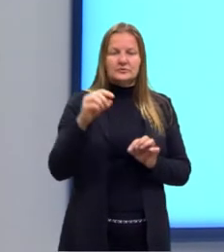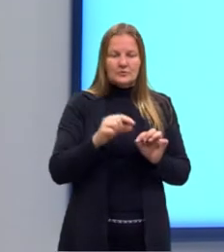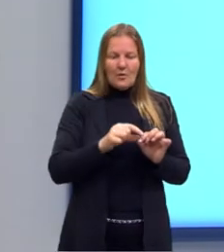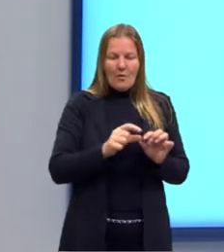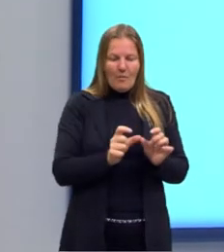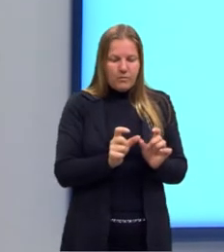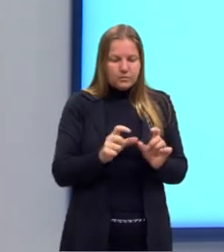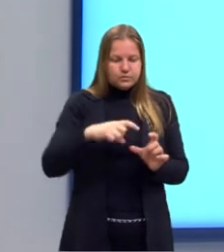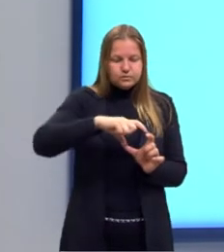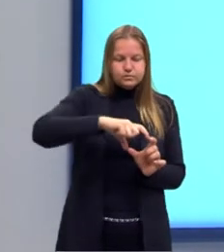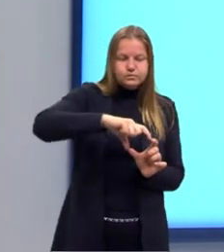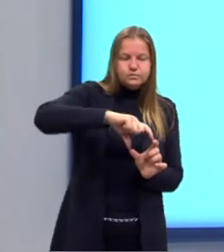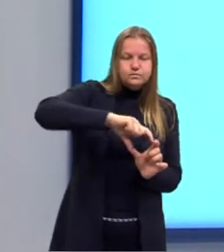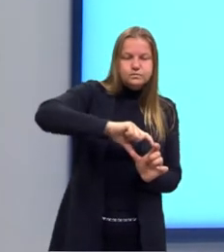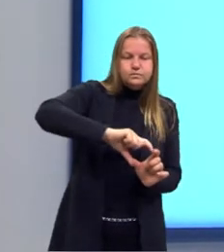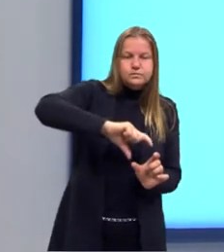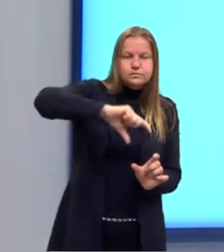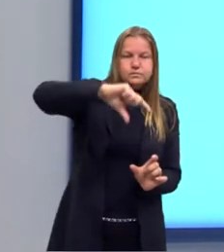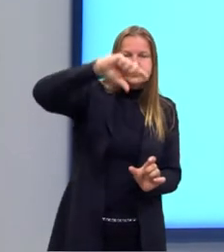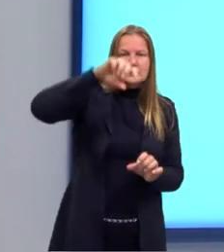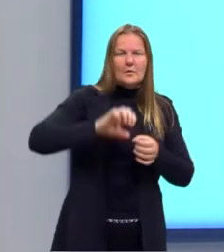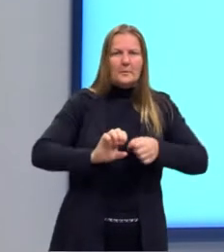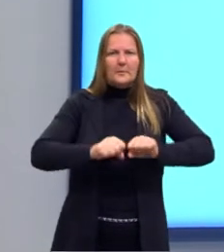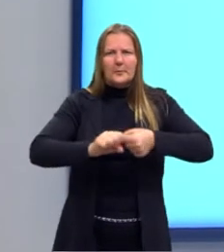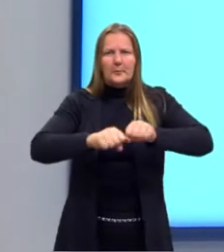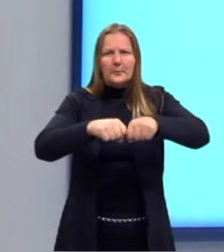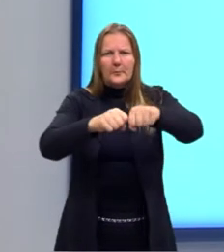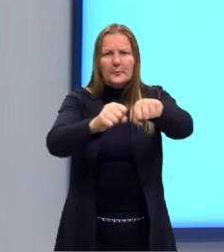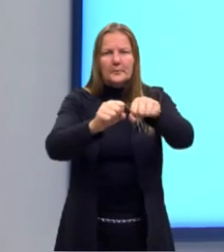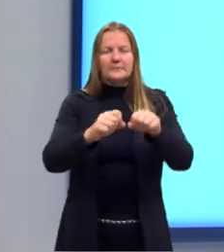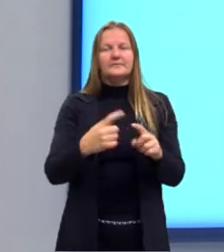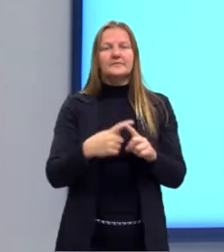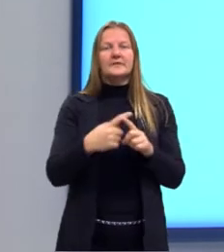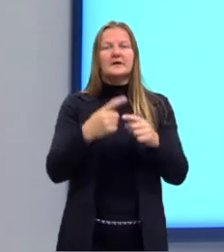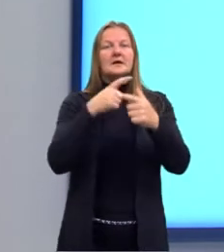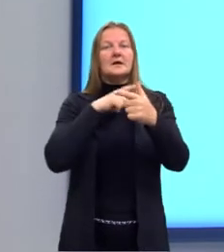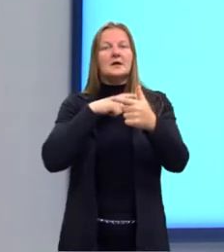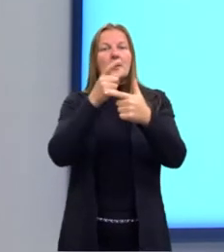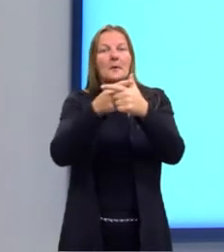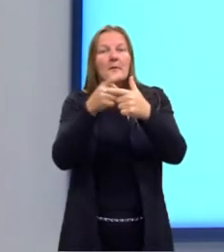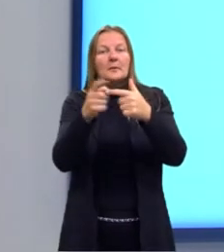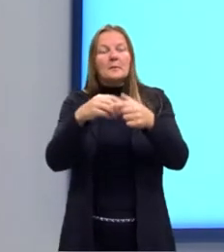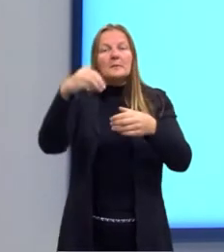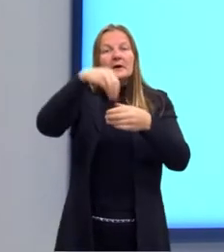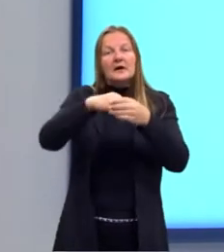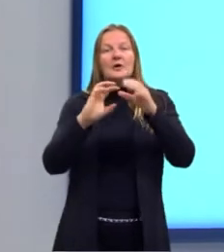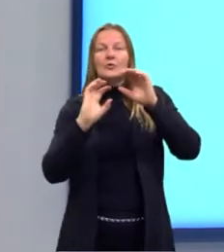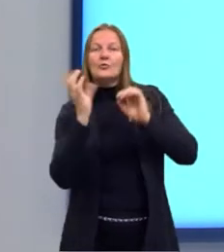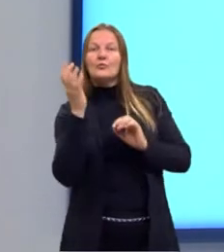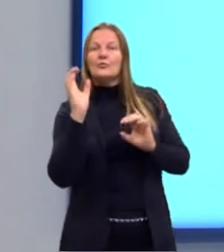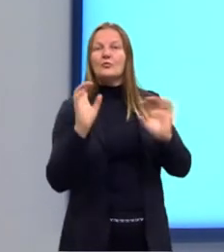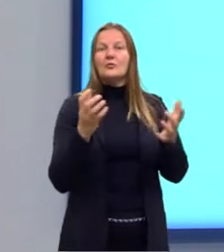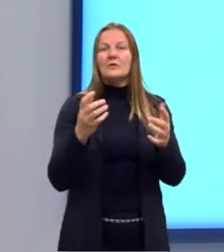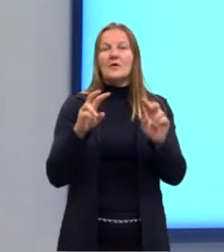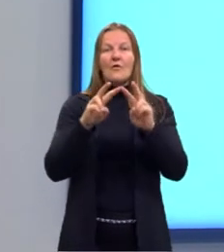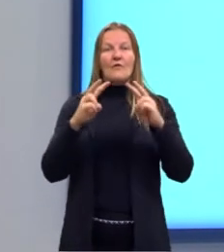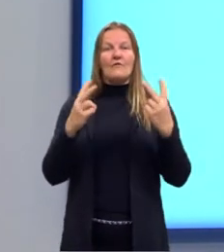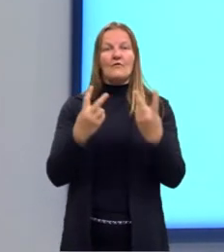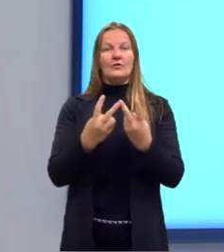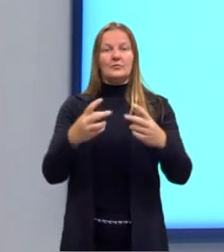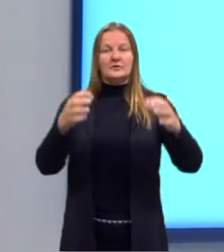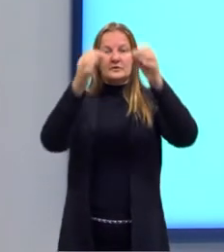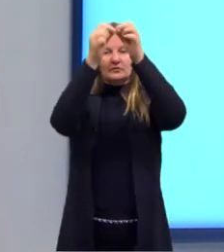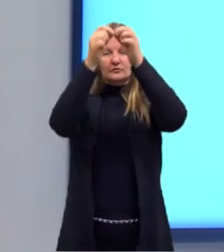comprida. Possui 25 problemas. Um desses resolvia o cálculo do volume de um cilindro